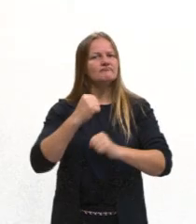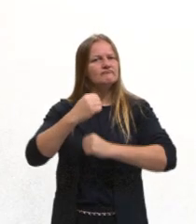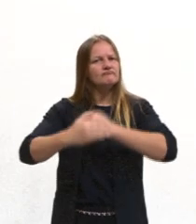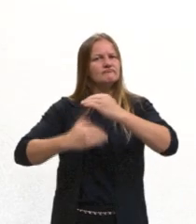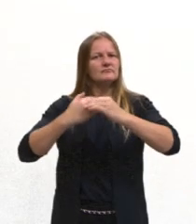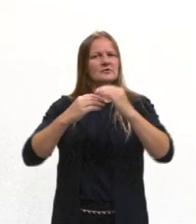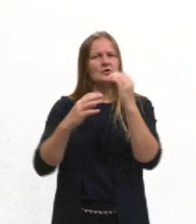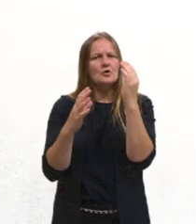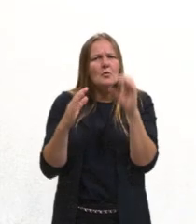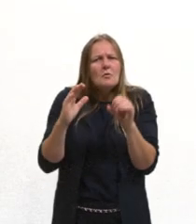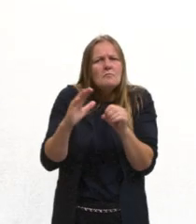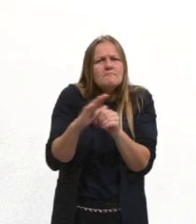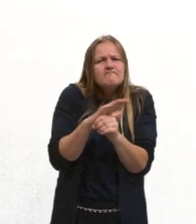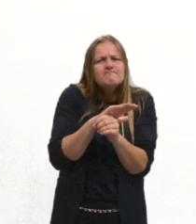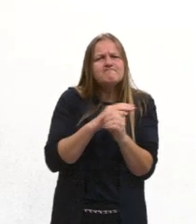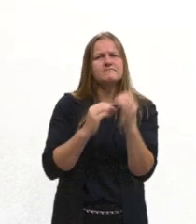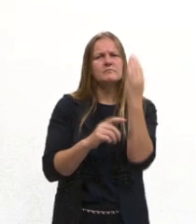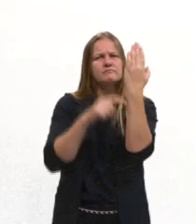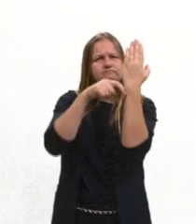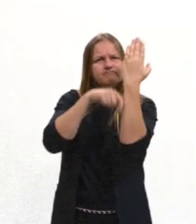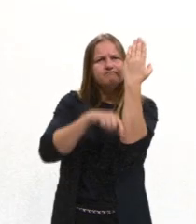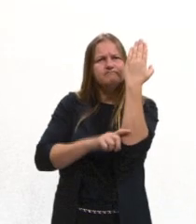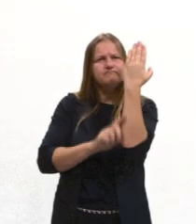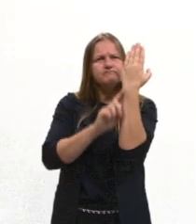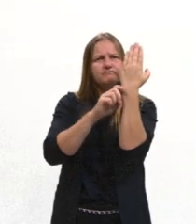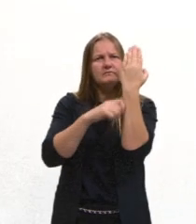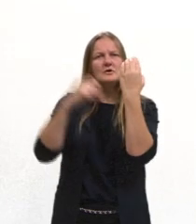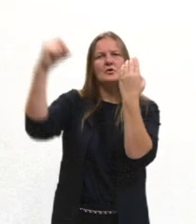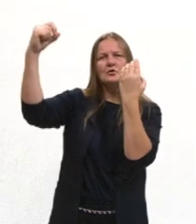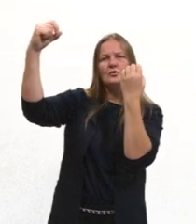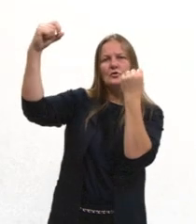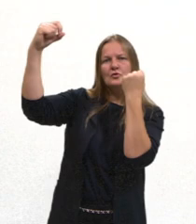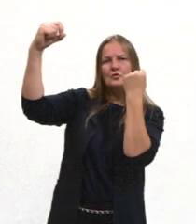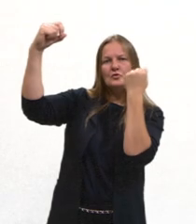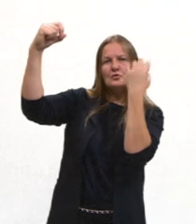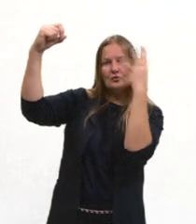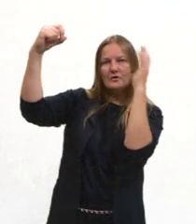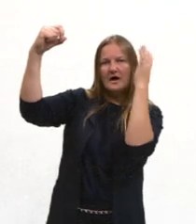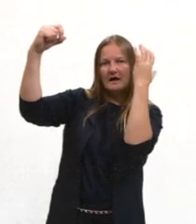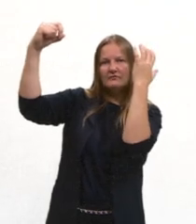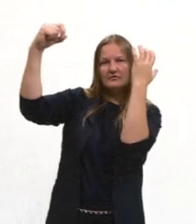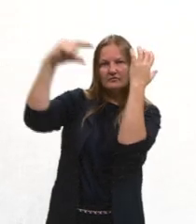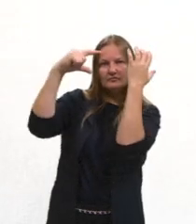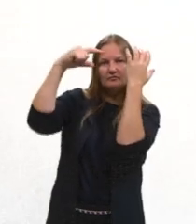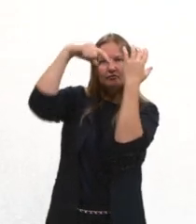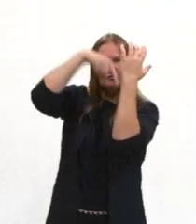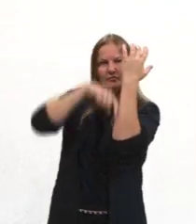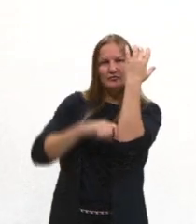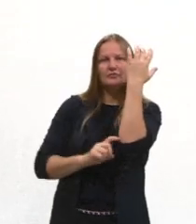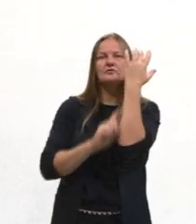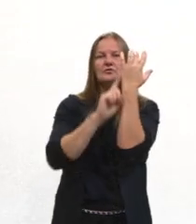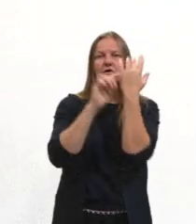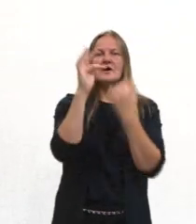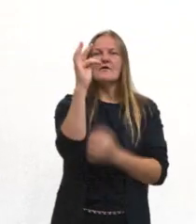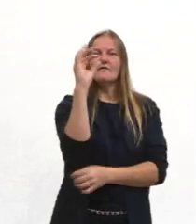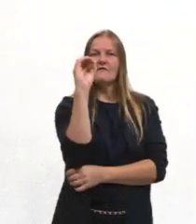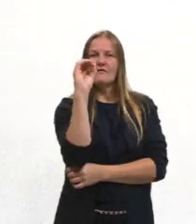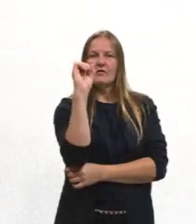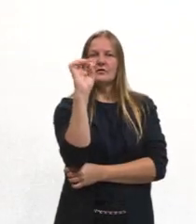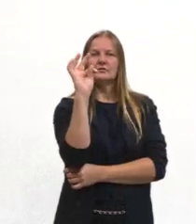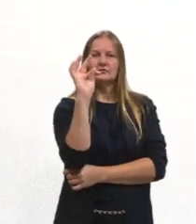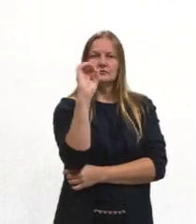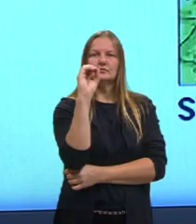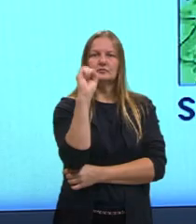preenchimento, também atua na fotossíntese. Então, a estrutura da planta está nesse sistema